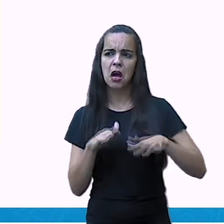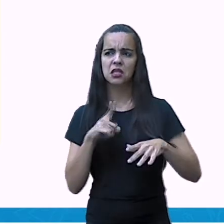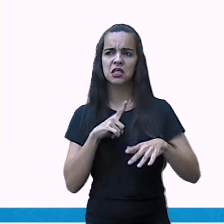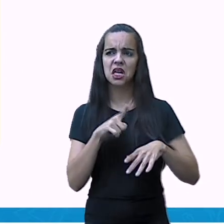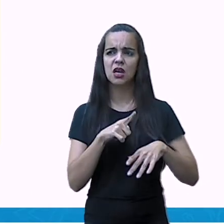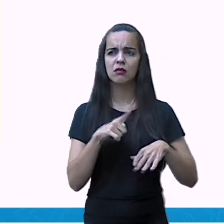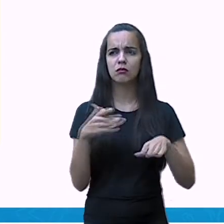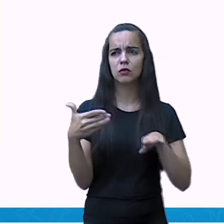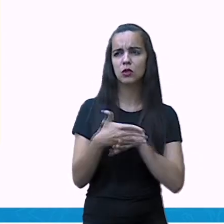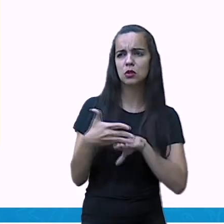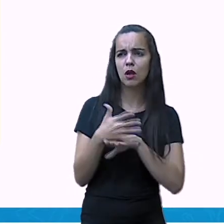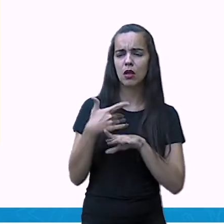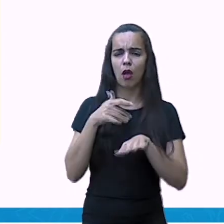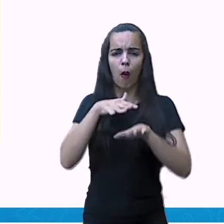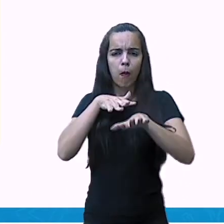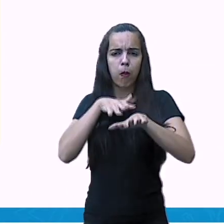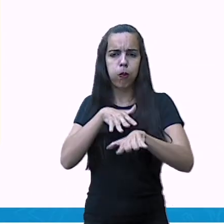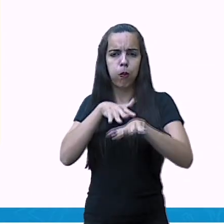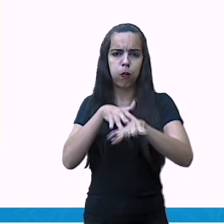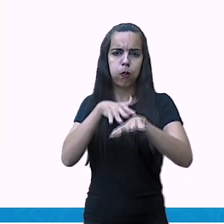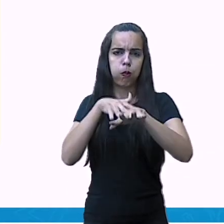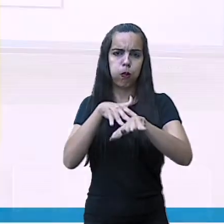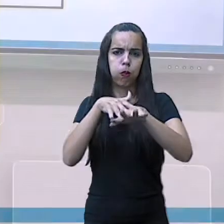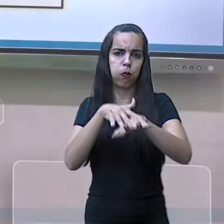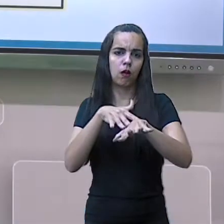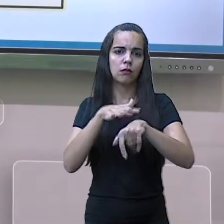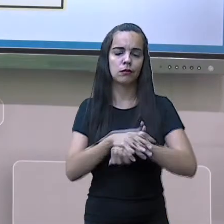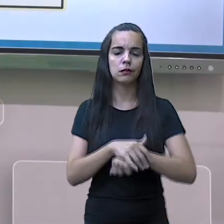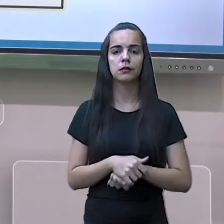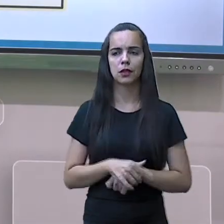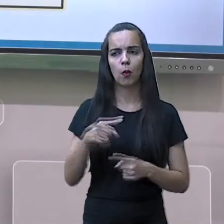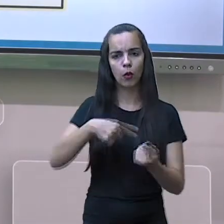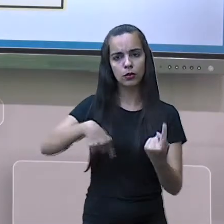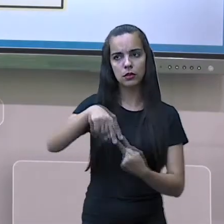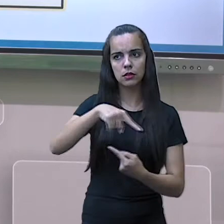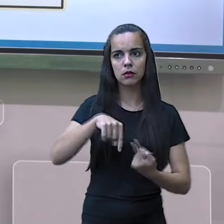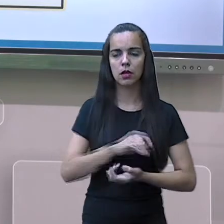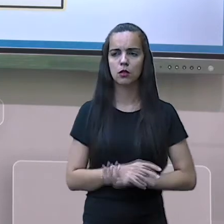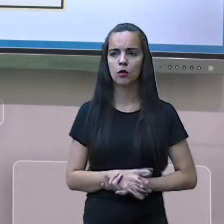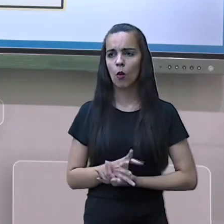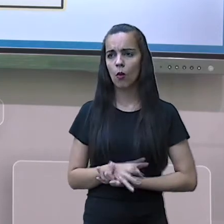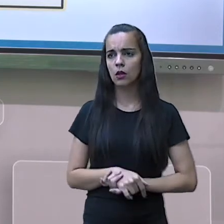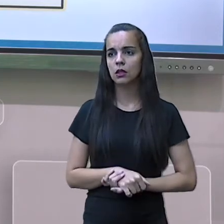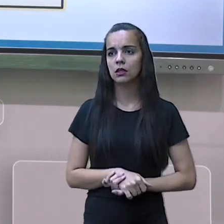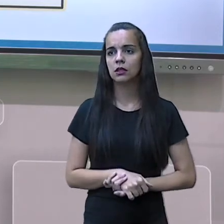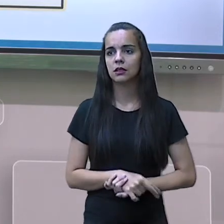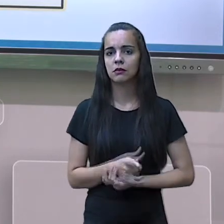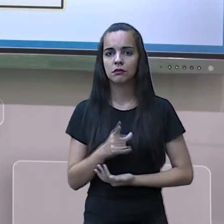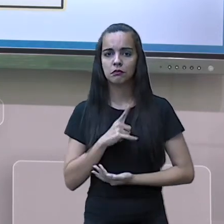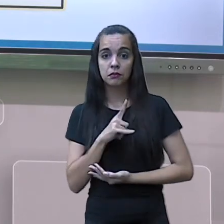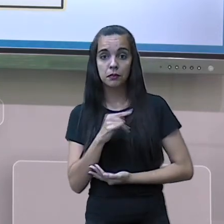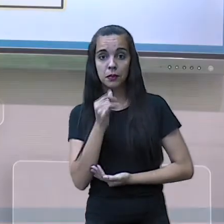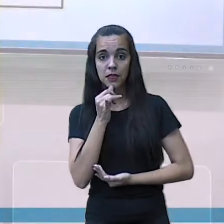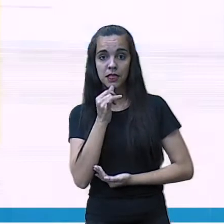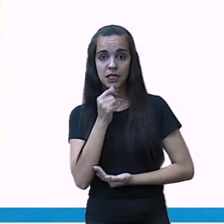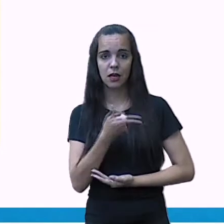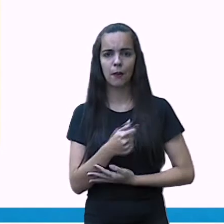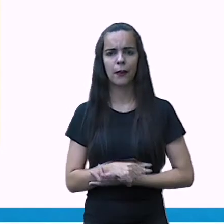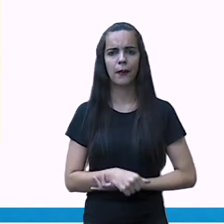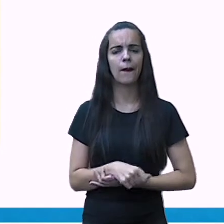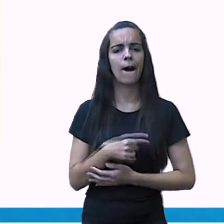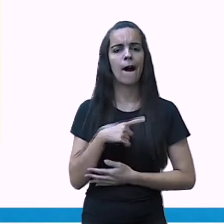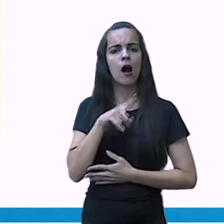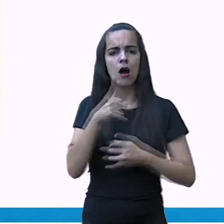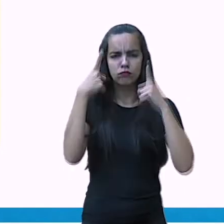nas principais vias de circulação, que é um problema sério. Elevados índices de violência